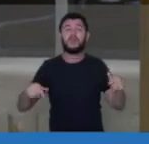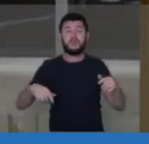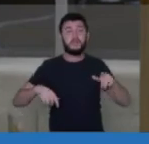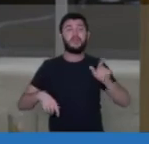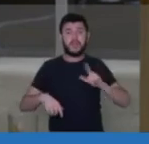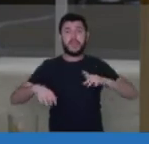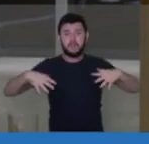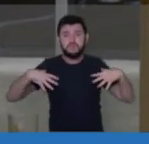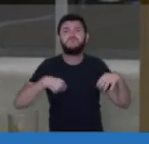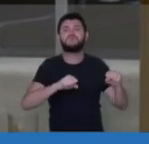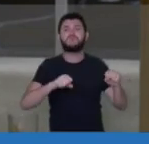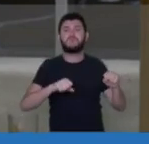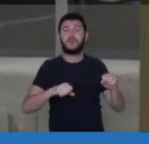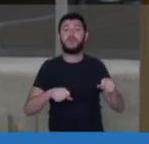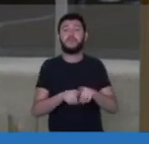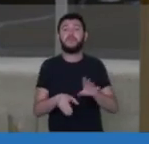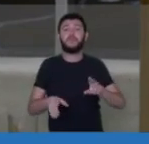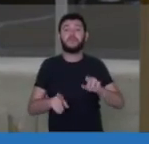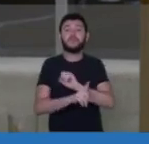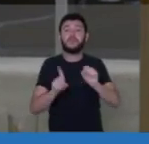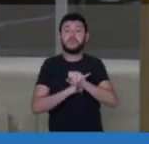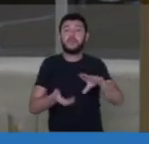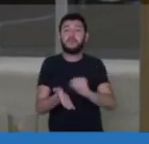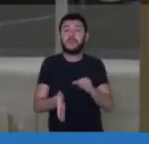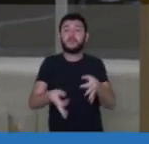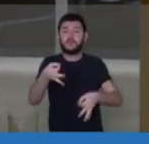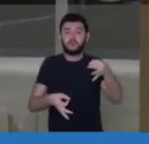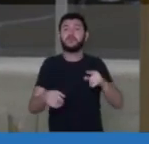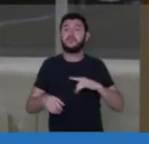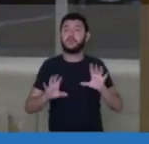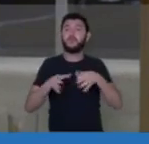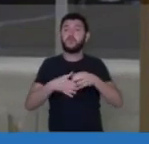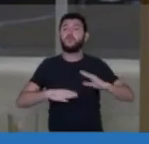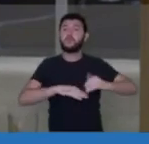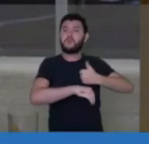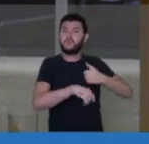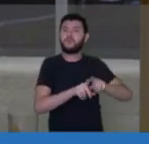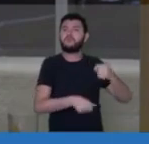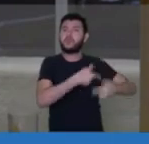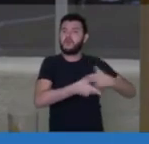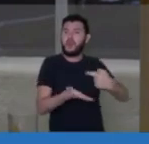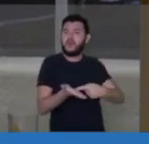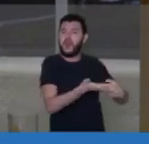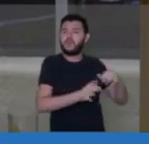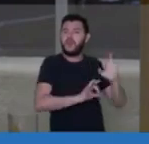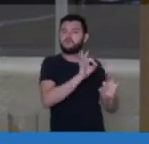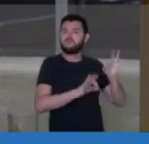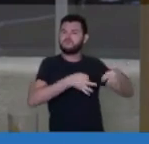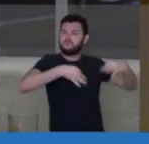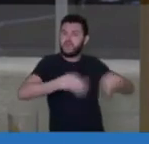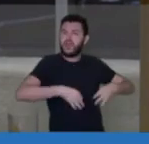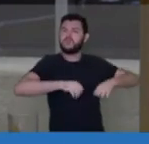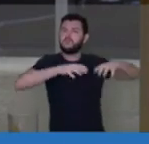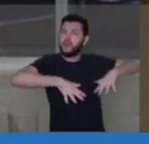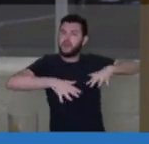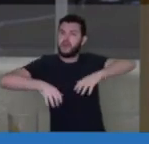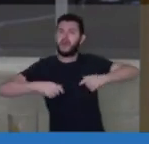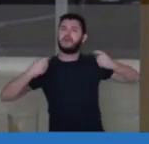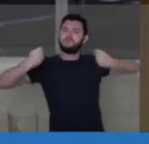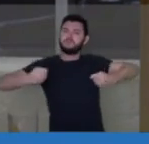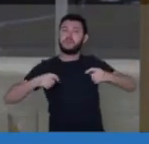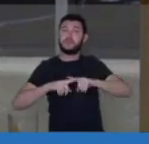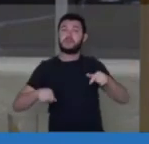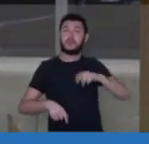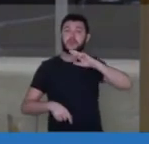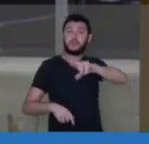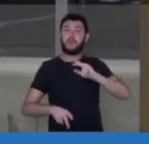Enquanto houver injustiça social, vai haver a classe trabalhadora organizada. Então, a melhor resposta que a sociedade brasileira tem